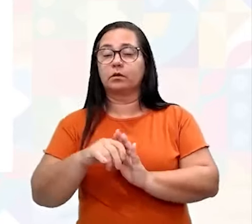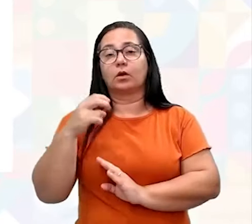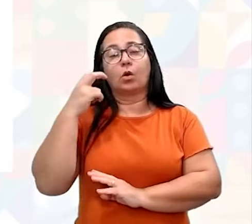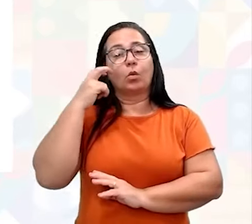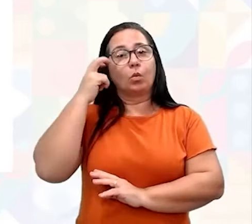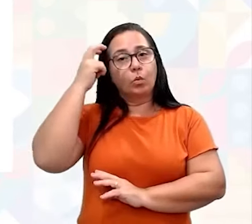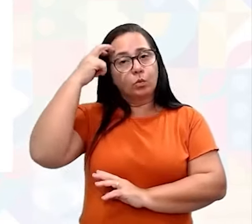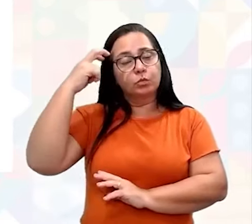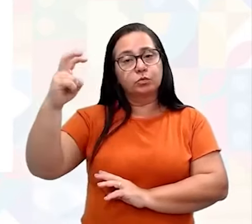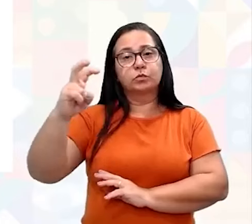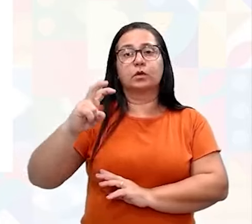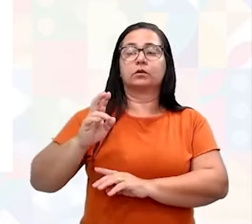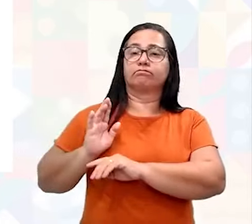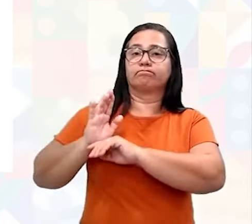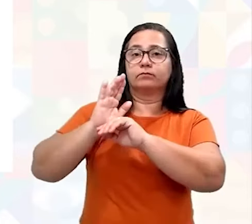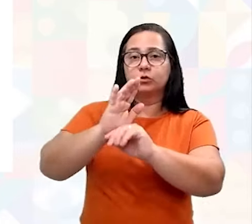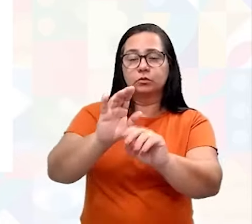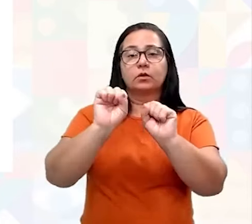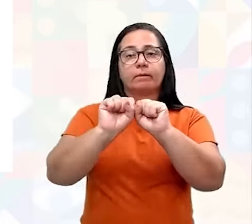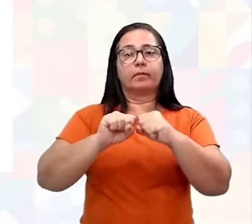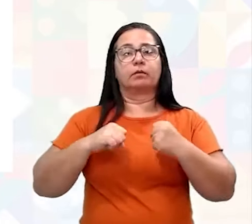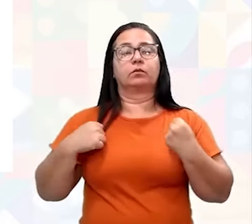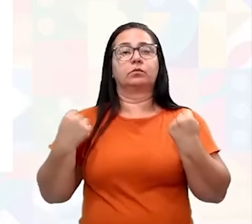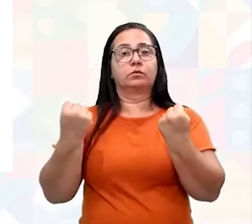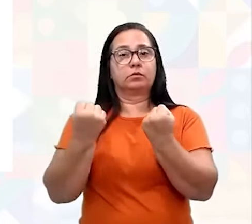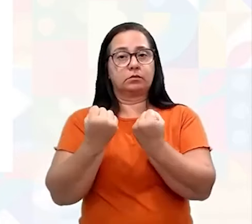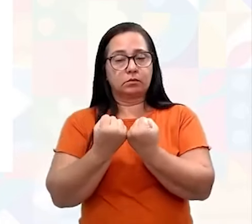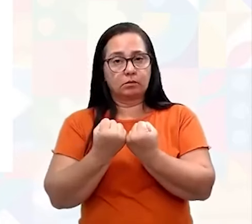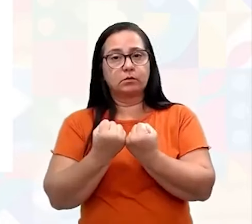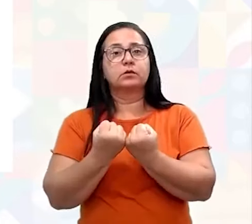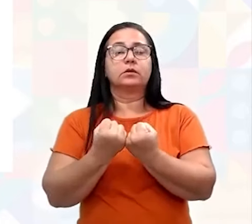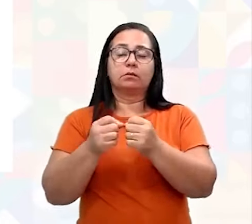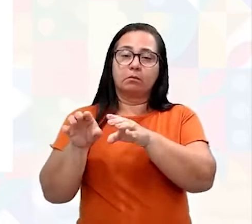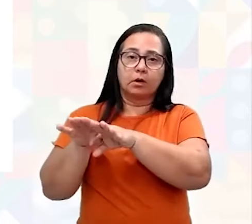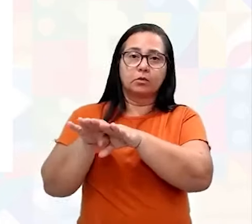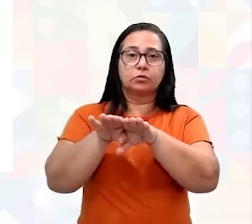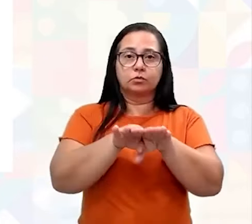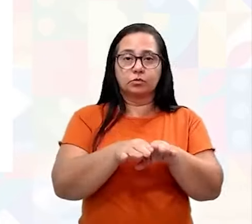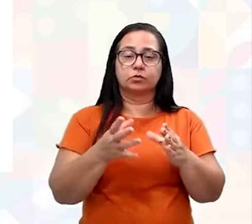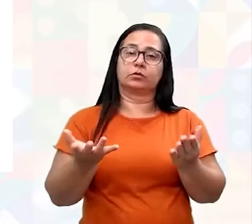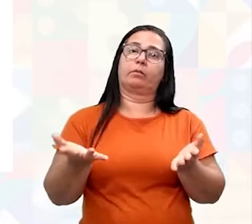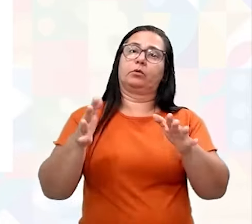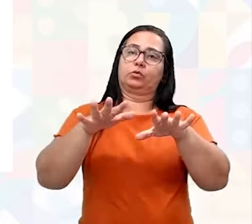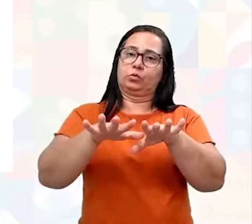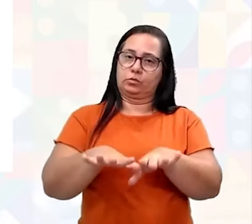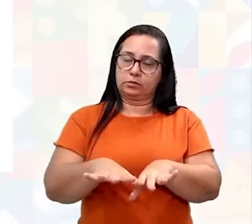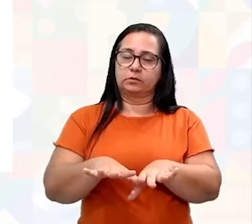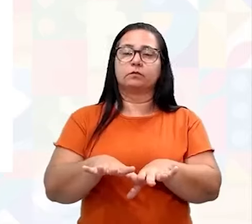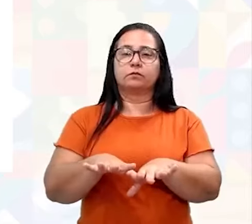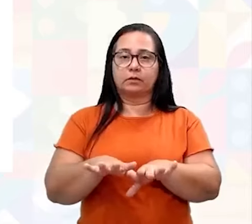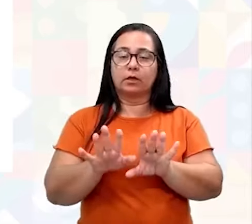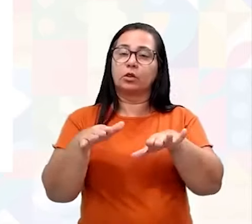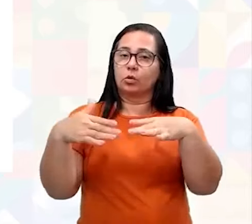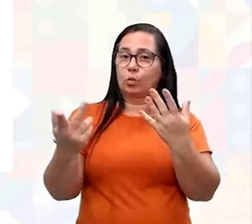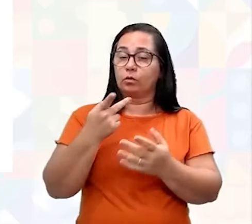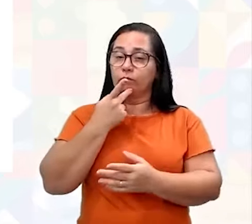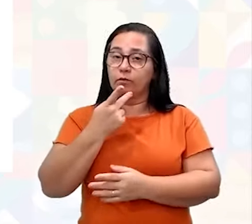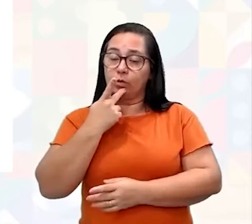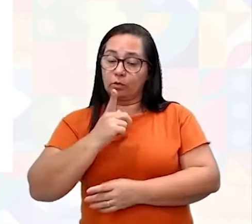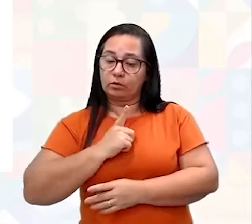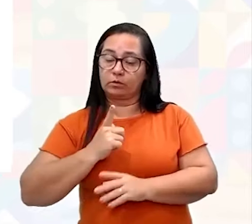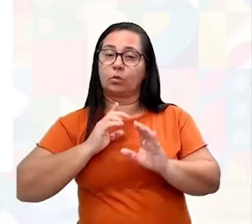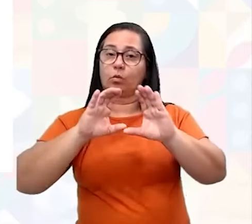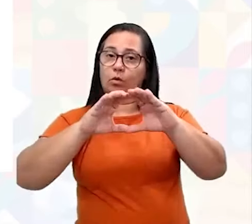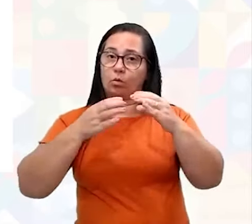contribuir para que a sociedade, para ter uma sociedade inclusive mais justa. Então, quando eu tenho a comunidade